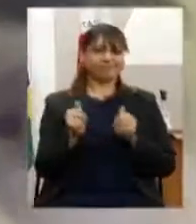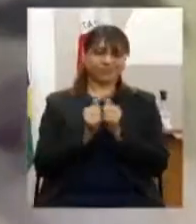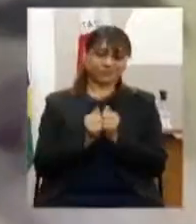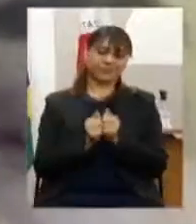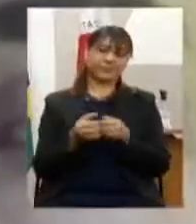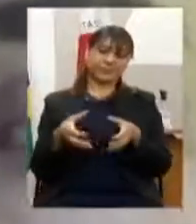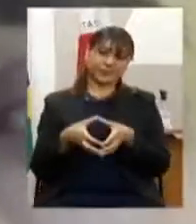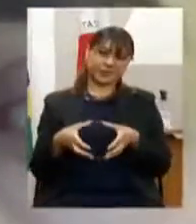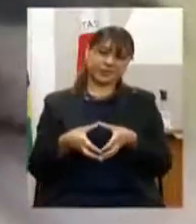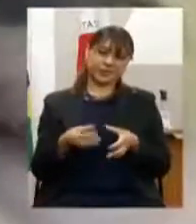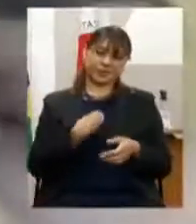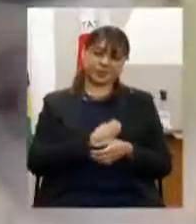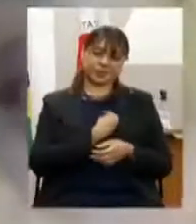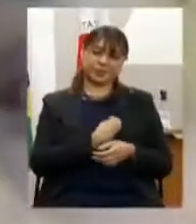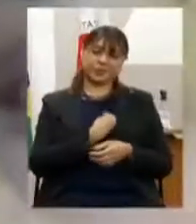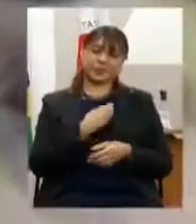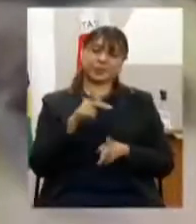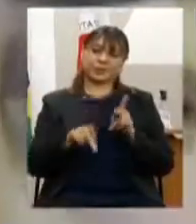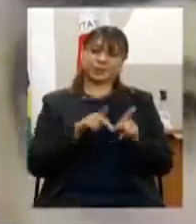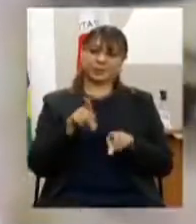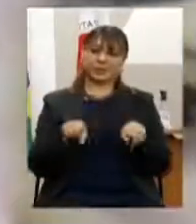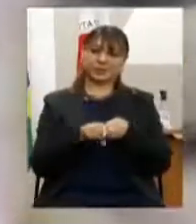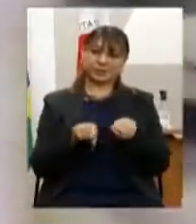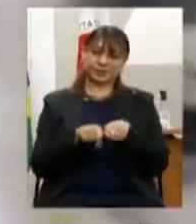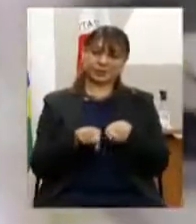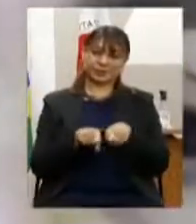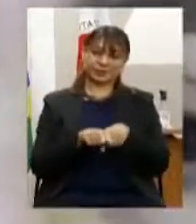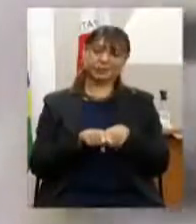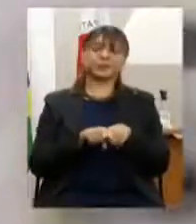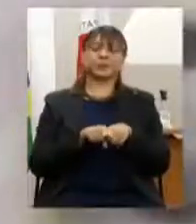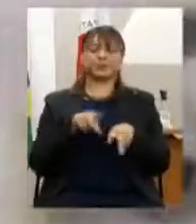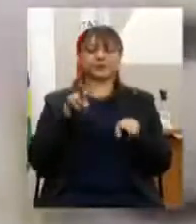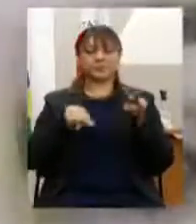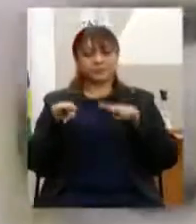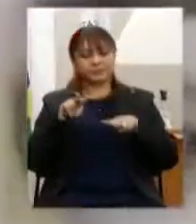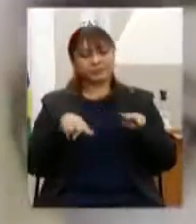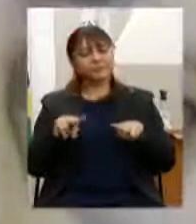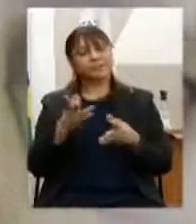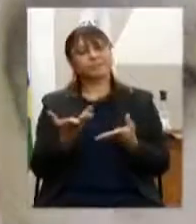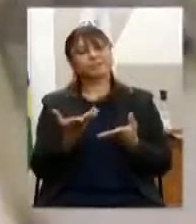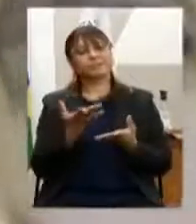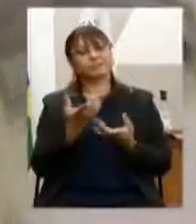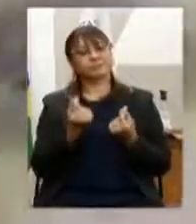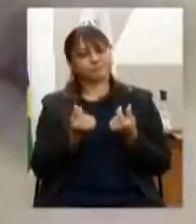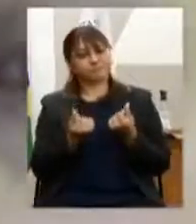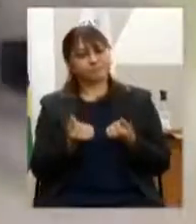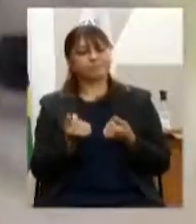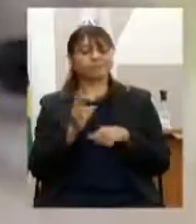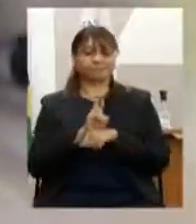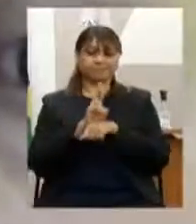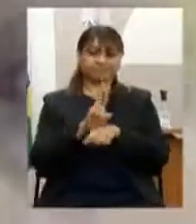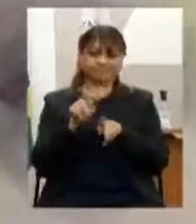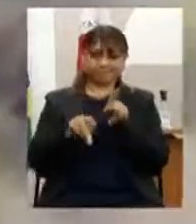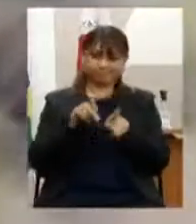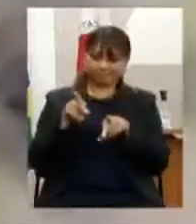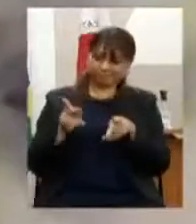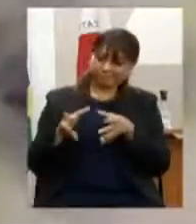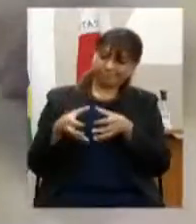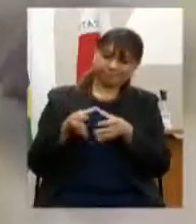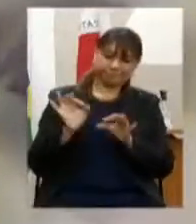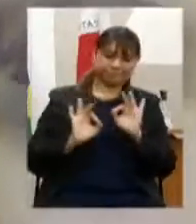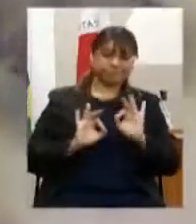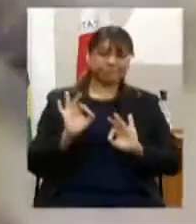Participação Popular e de Fiscalização Financeira e Orçamentária da Assembleia, representando a sociedade civil organizada